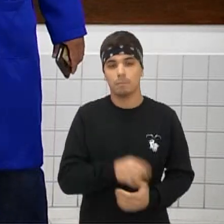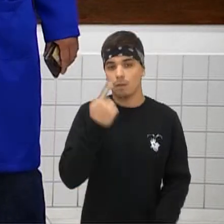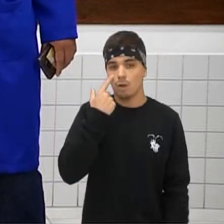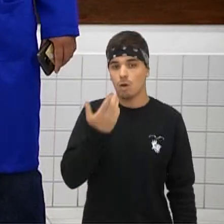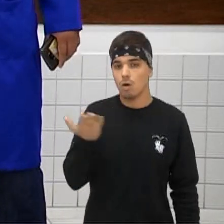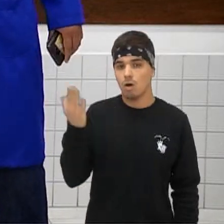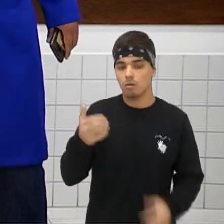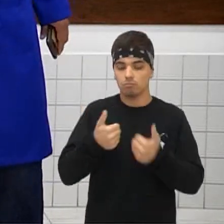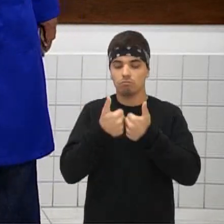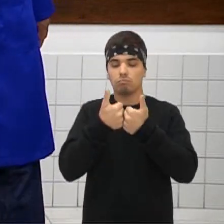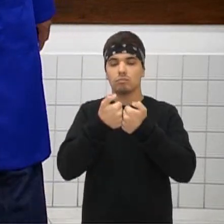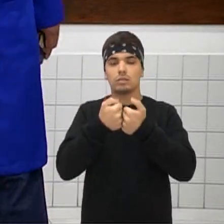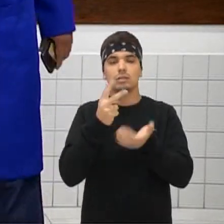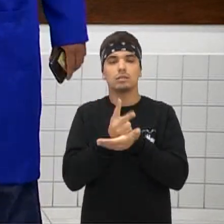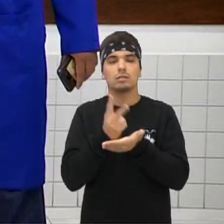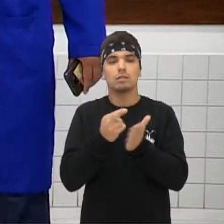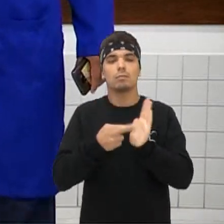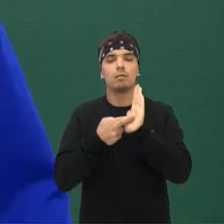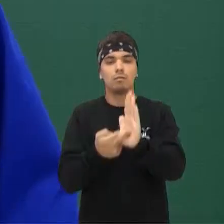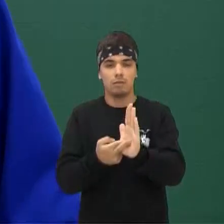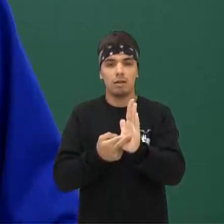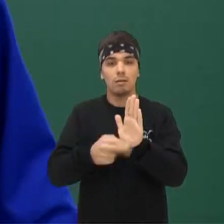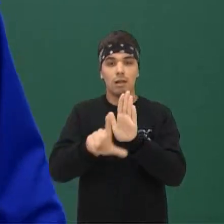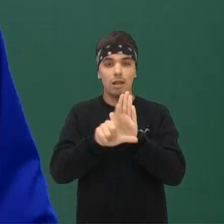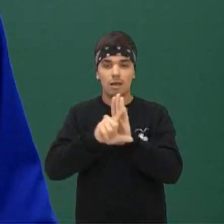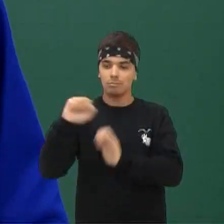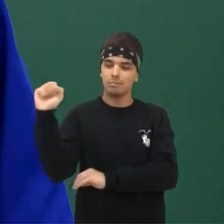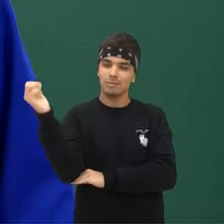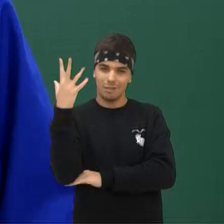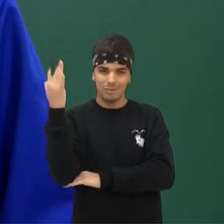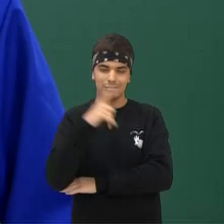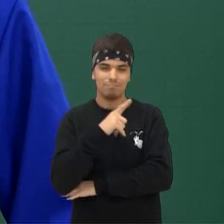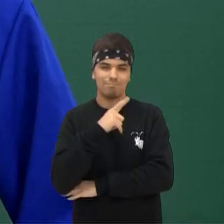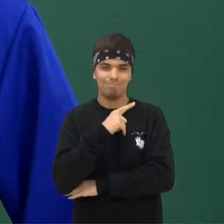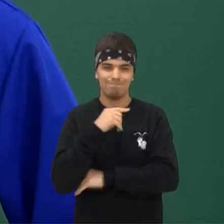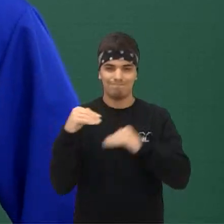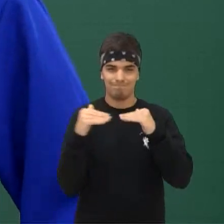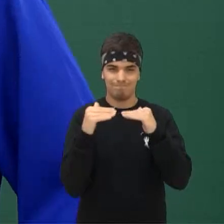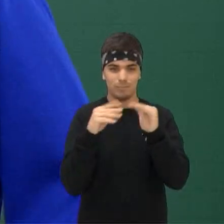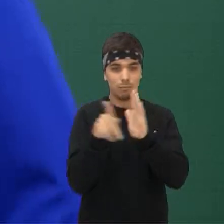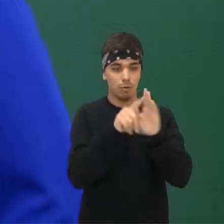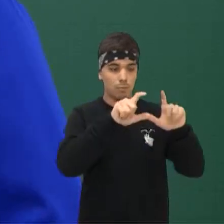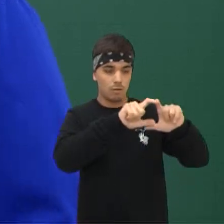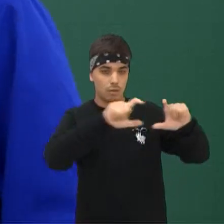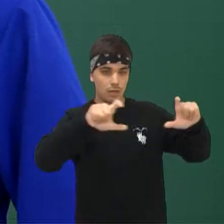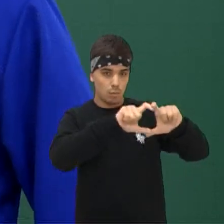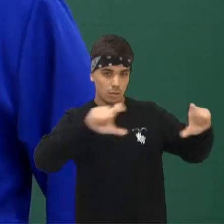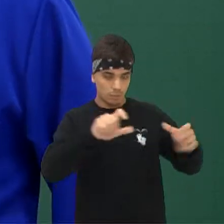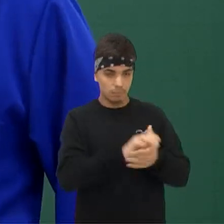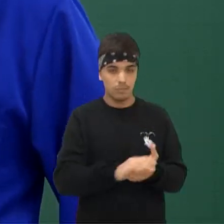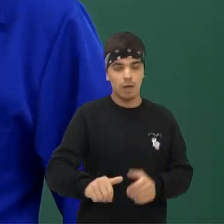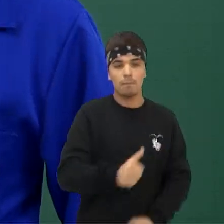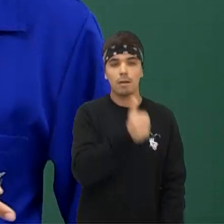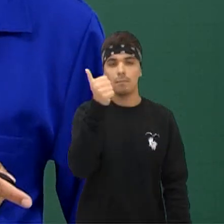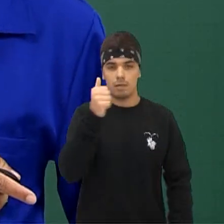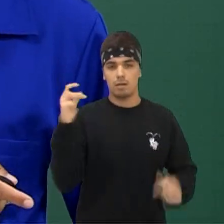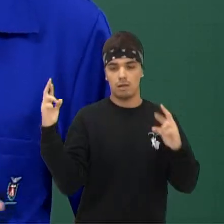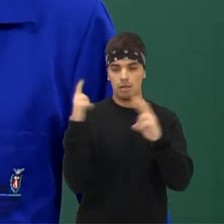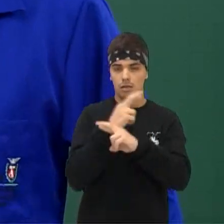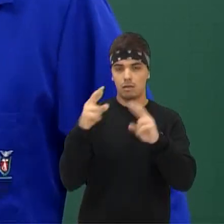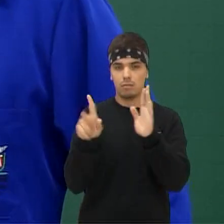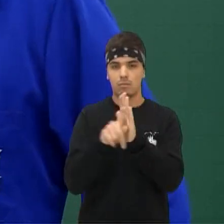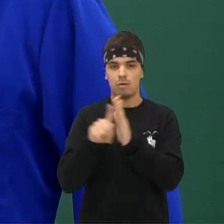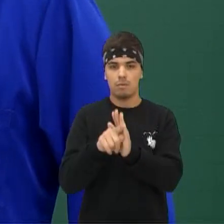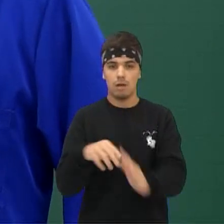a física sempre refere-se às leis da natureza que a gente consegue compactar elas em formas de equações A primeira delas está relacionada com a ideia da